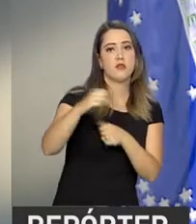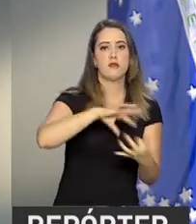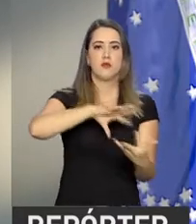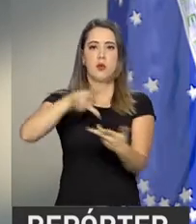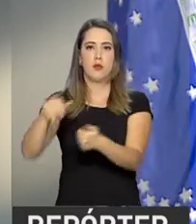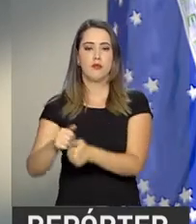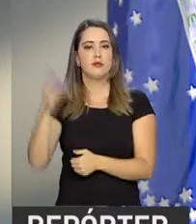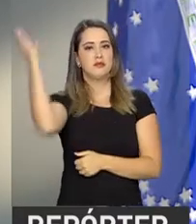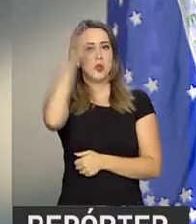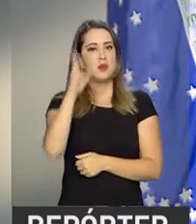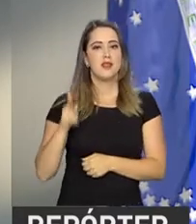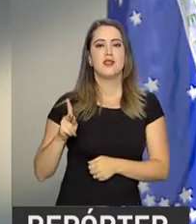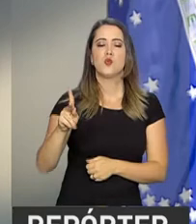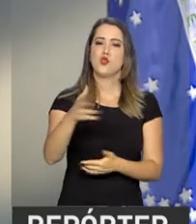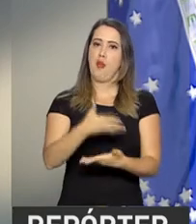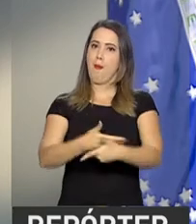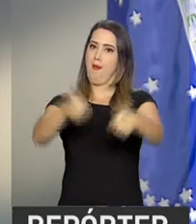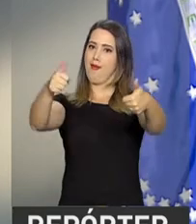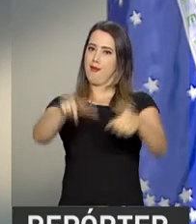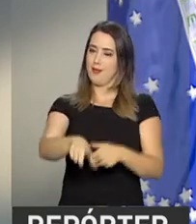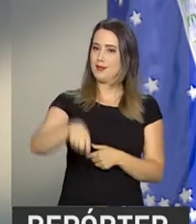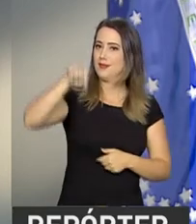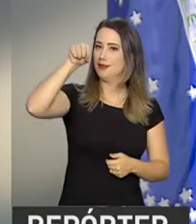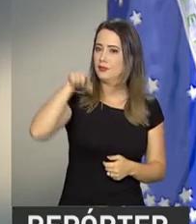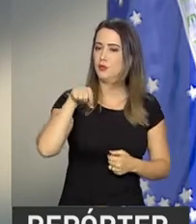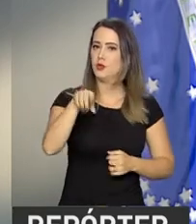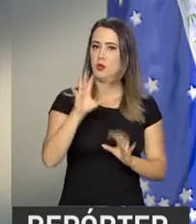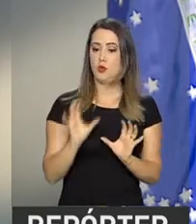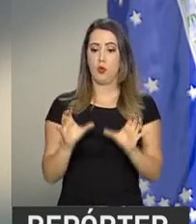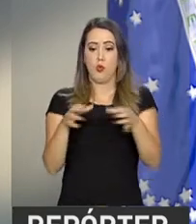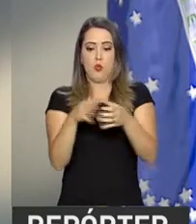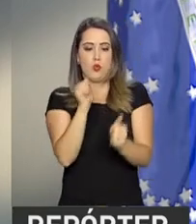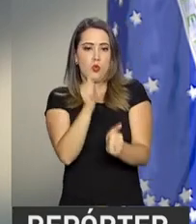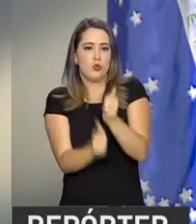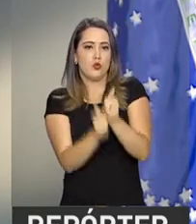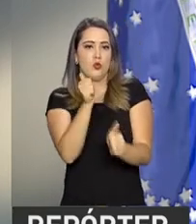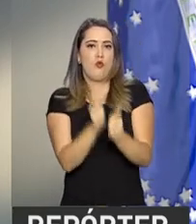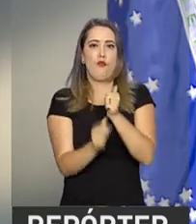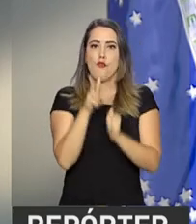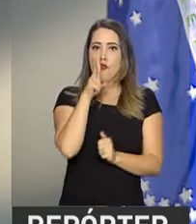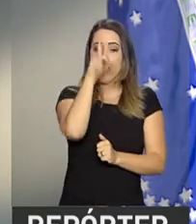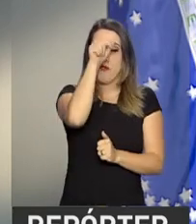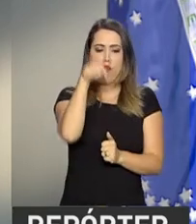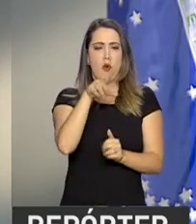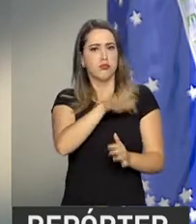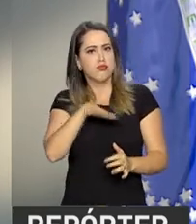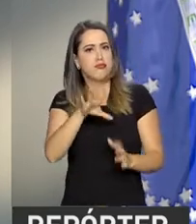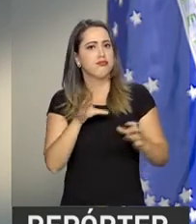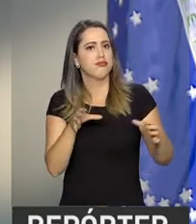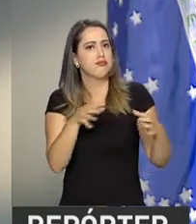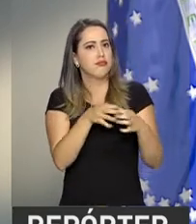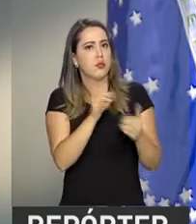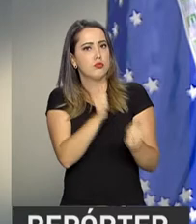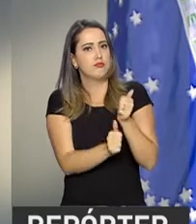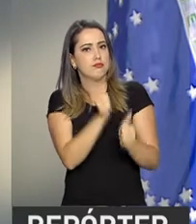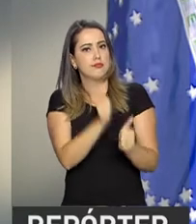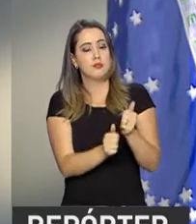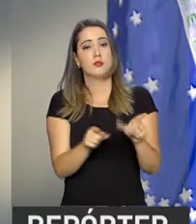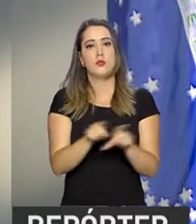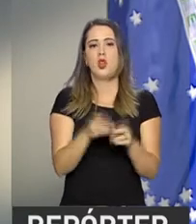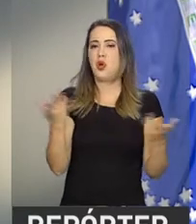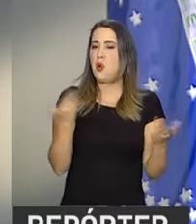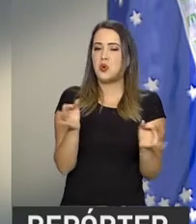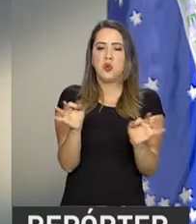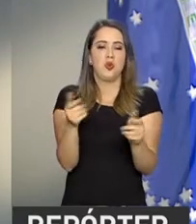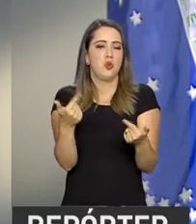sempre é favorito. Jogadores unidos formam um time fortíssimo. A partir de agora, desaparecem todas as